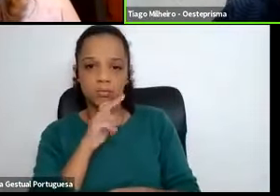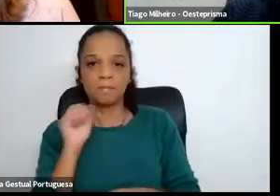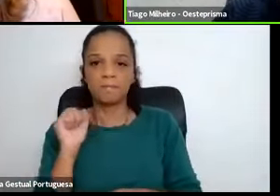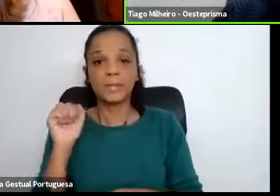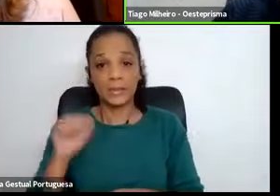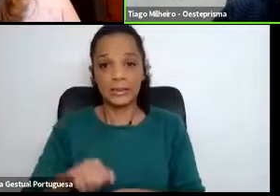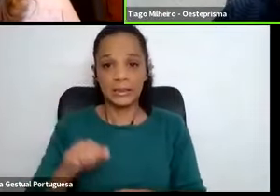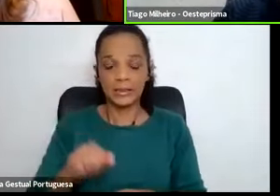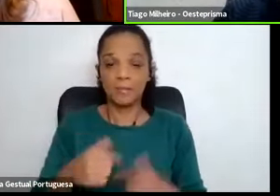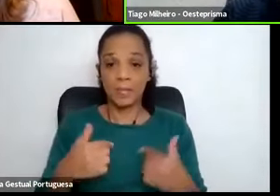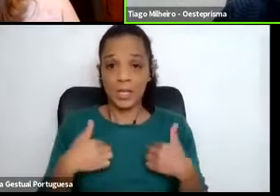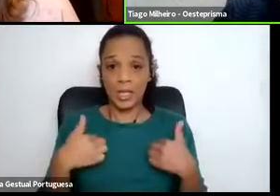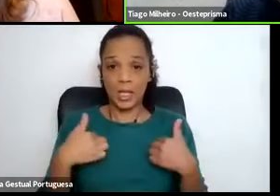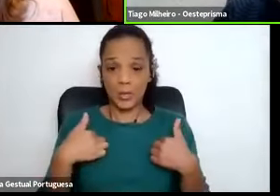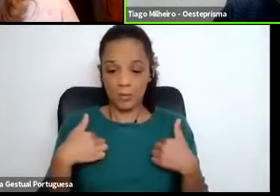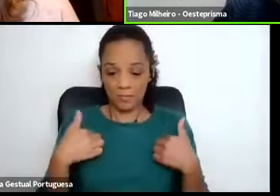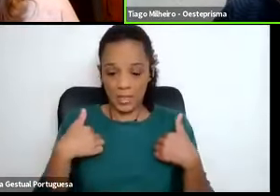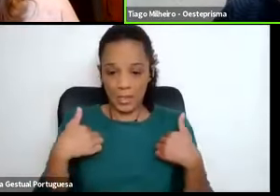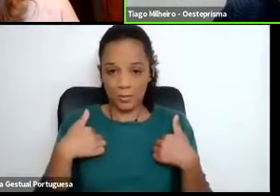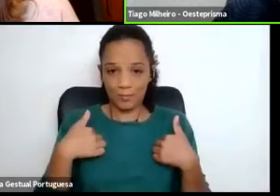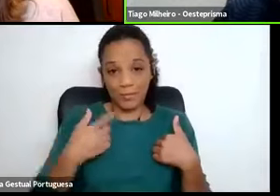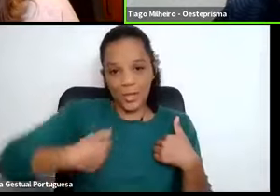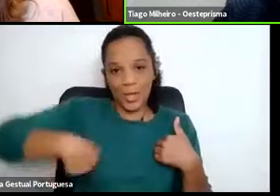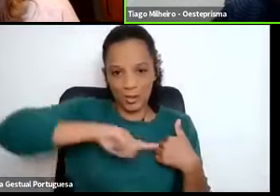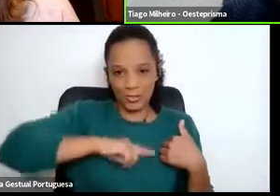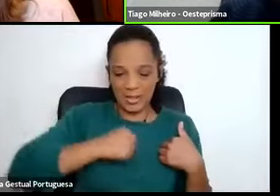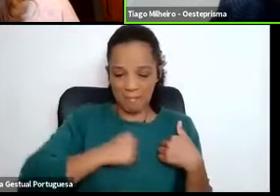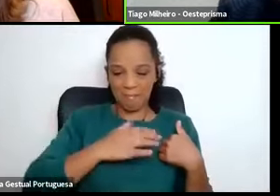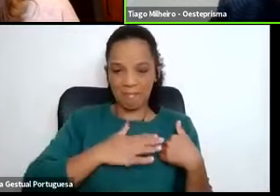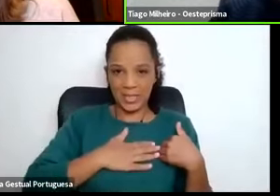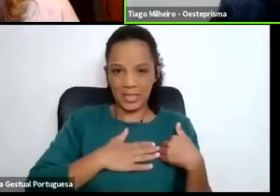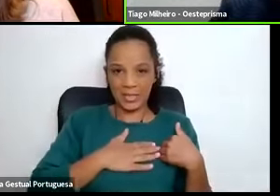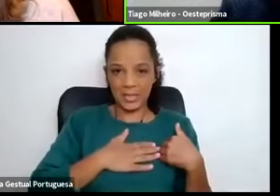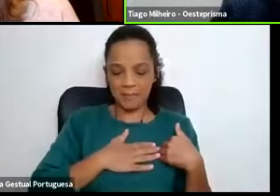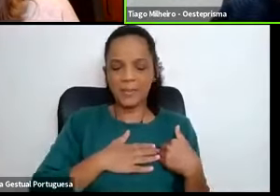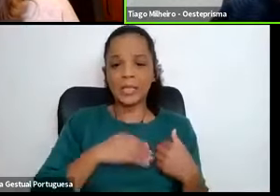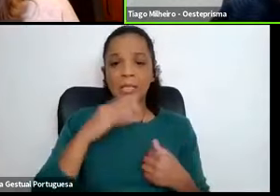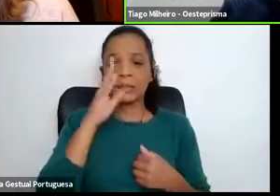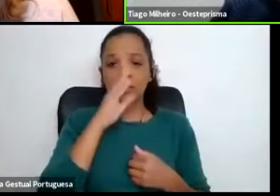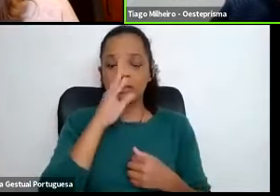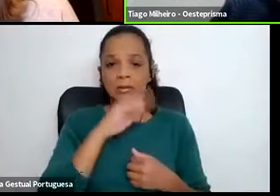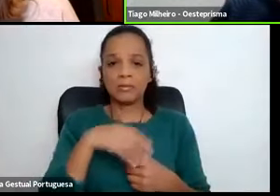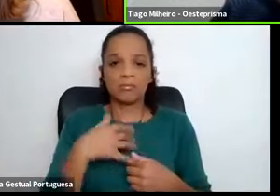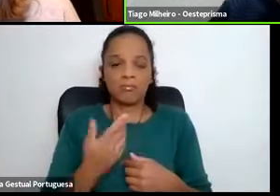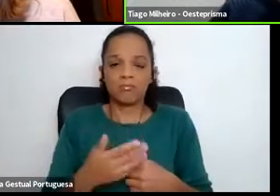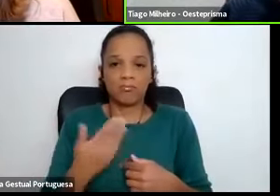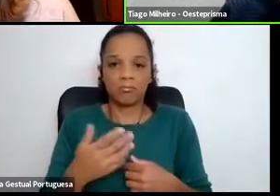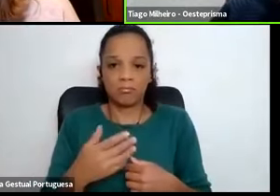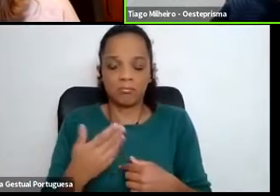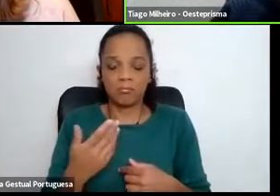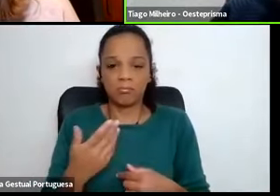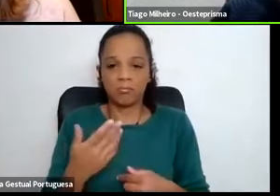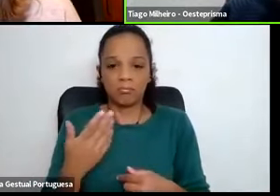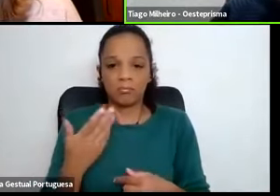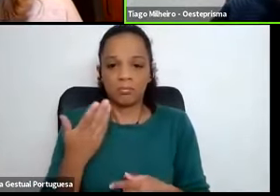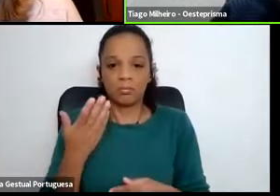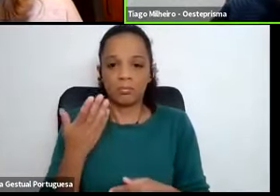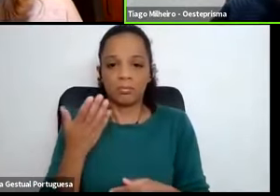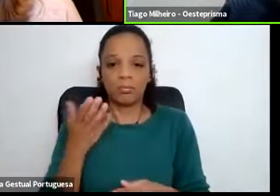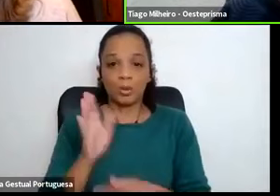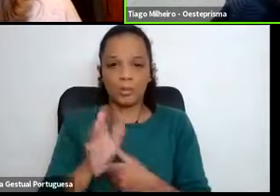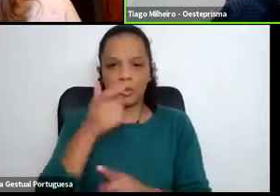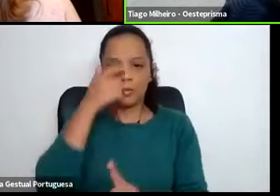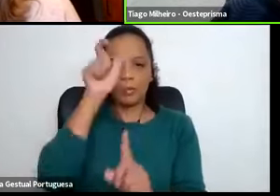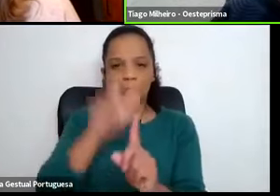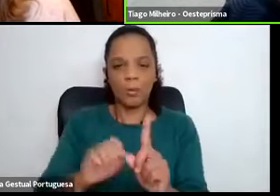Eu, enquanto nós, enquanto empresa, se recebêssemos aqui, se calhar uma... E como foi o caso da primeira